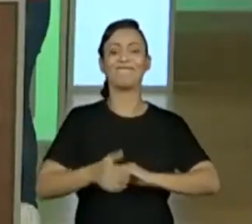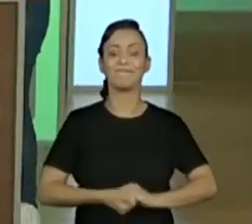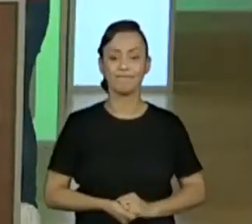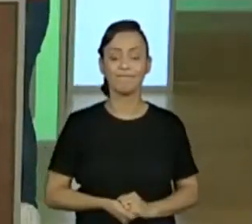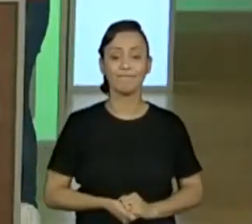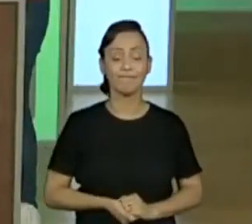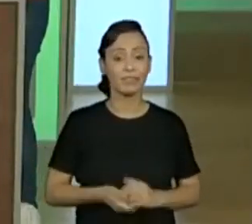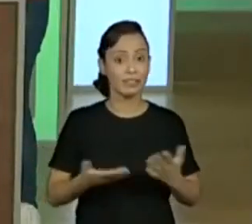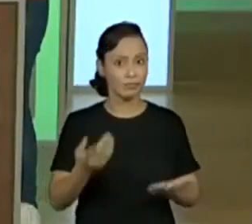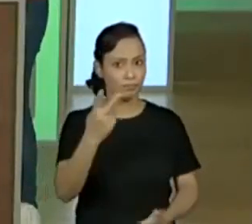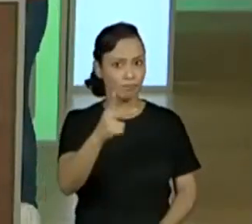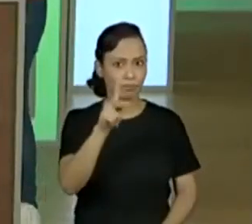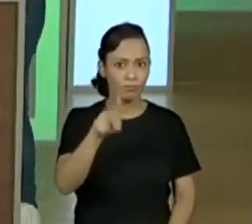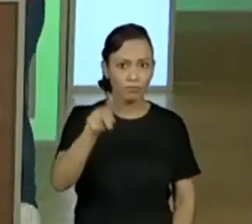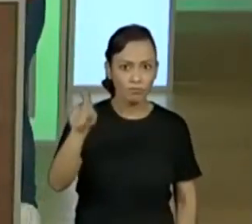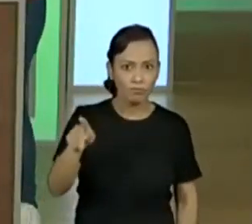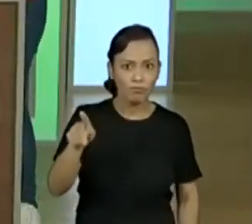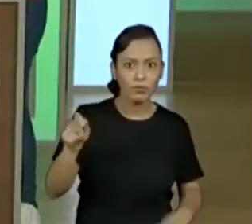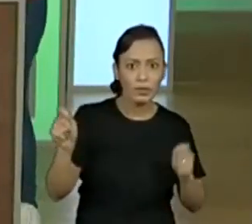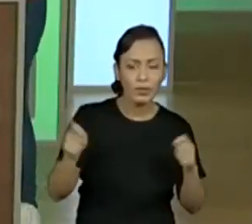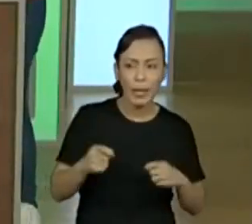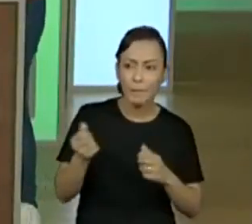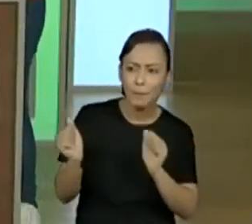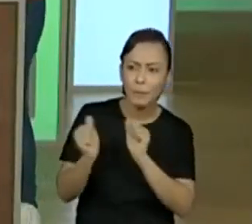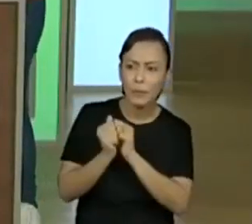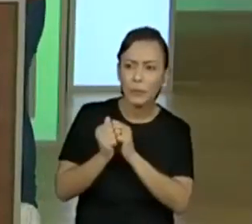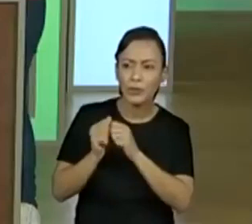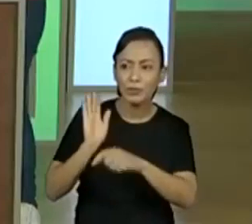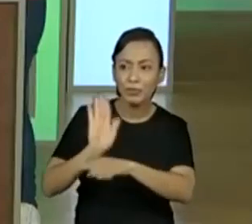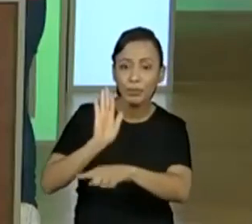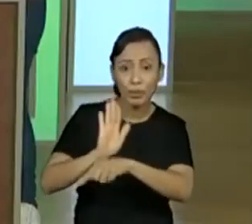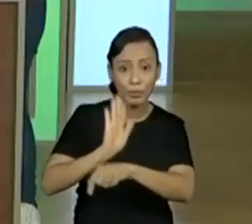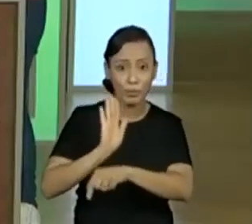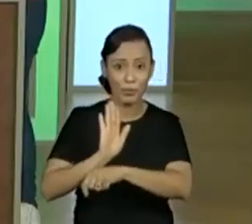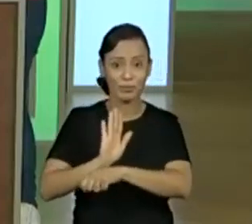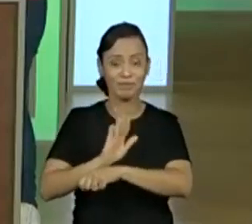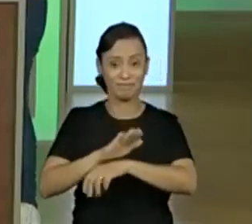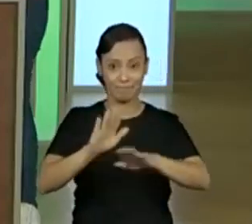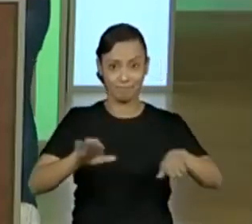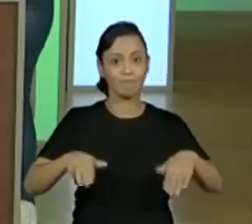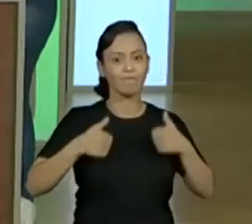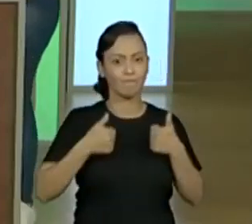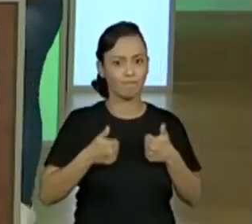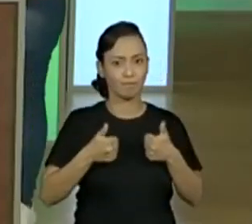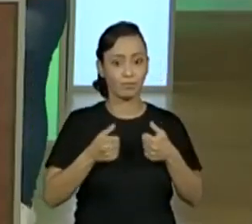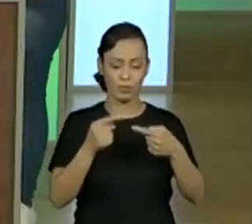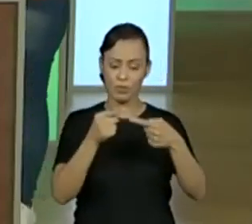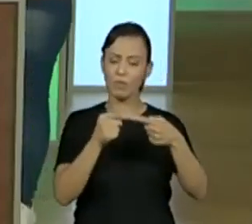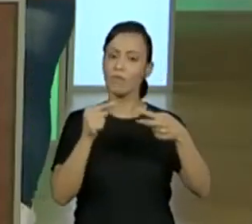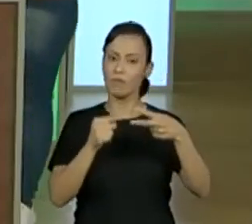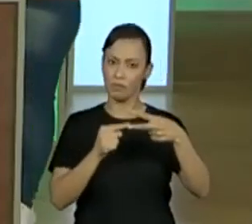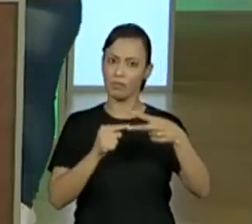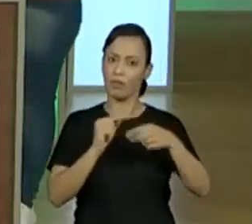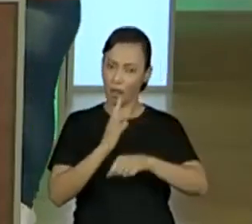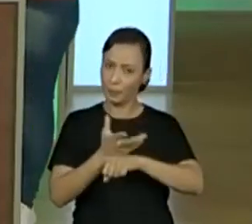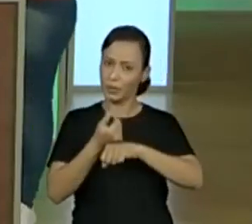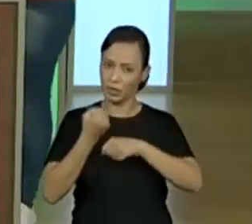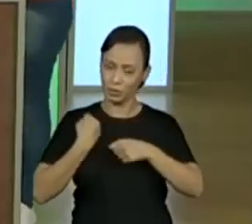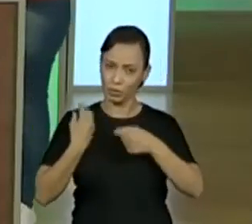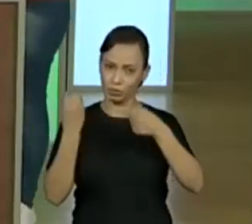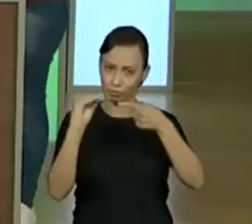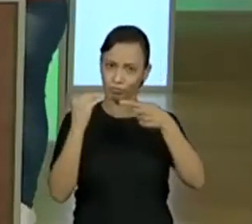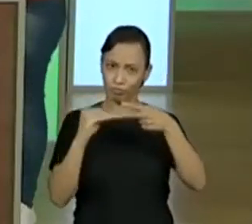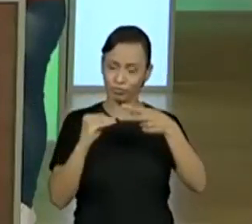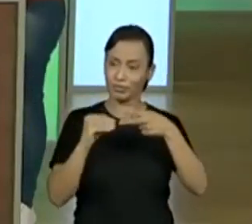colaboradores, né? Auxiliem aí na propagação da habilidade, né? Por isso mesmo. A 06 e a 08, as duas A Abra colocou ali, vocês